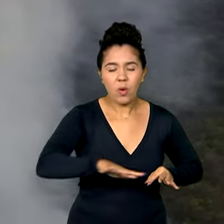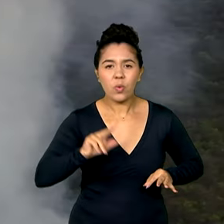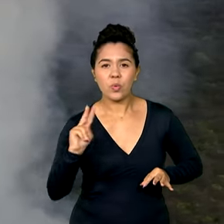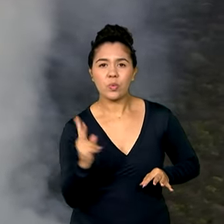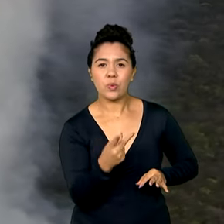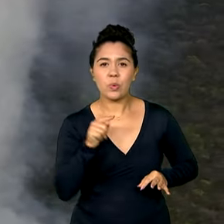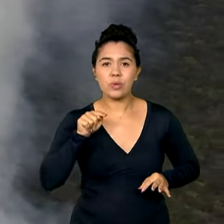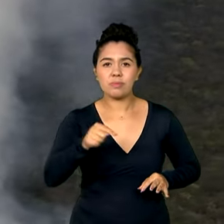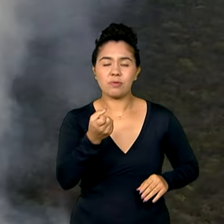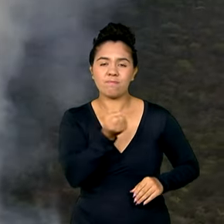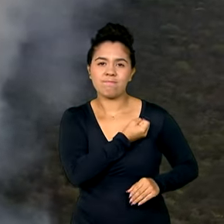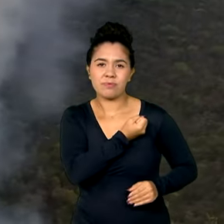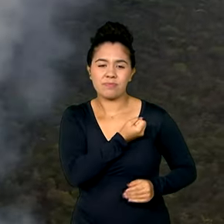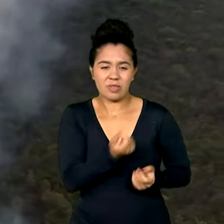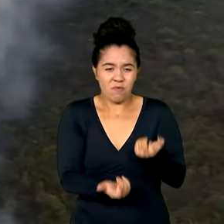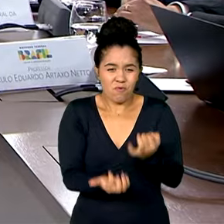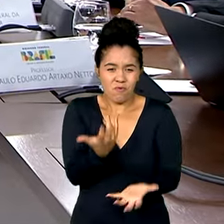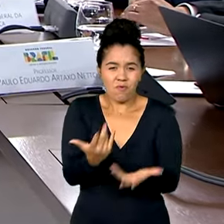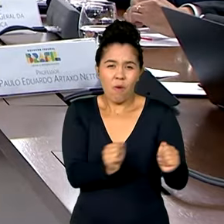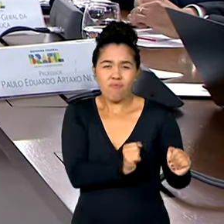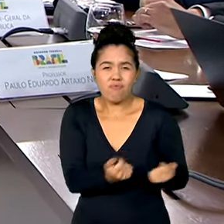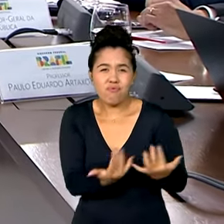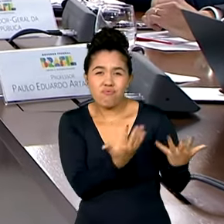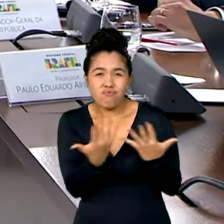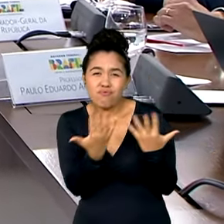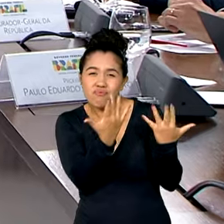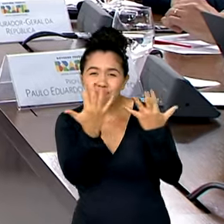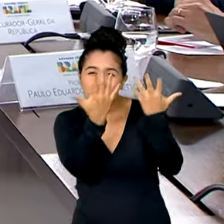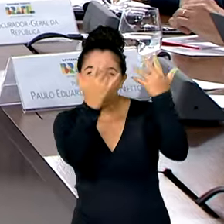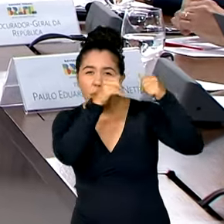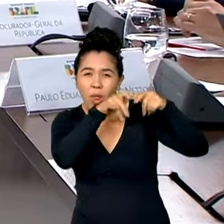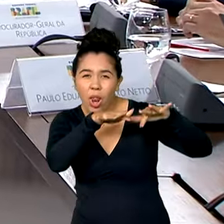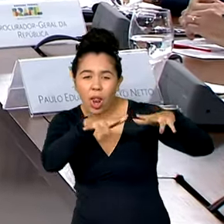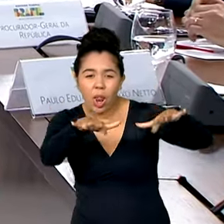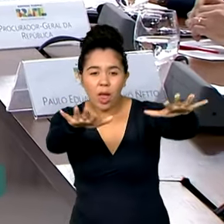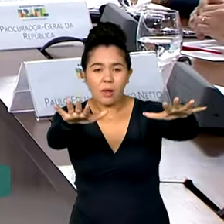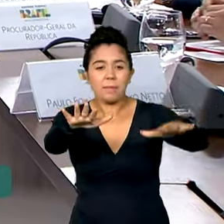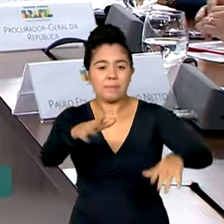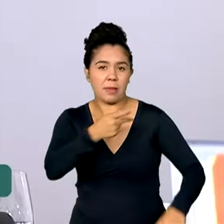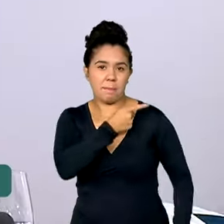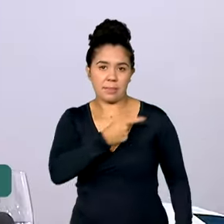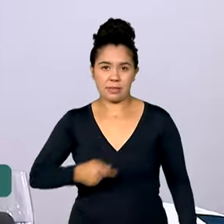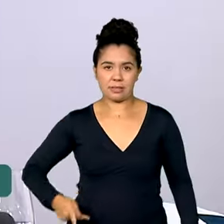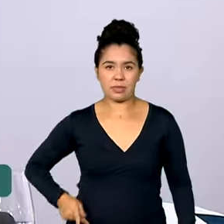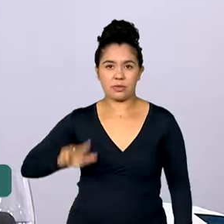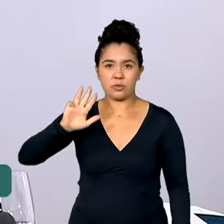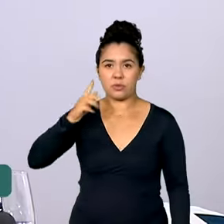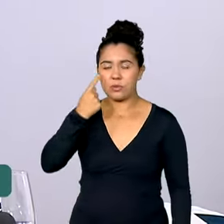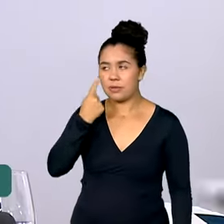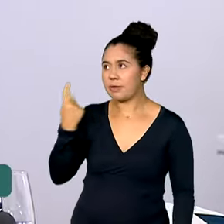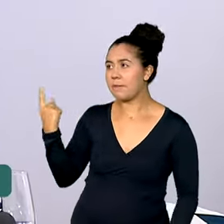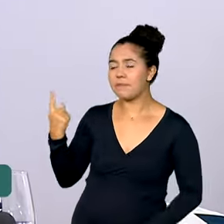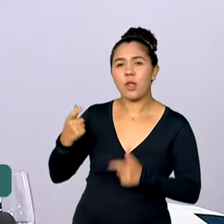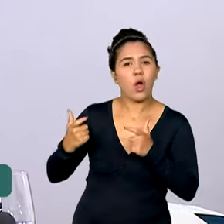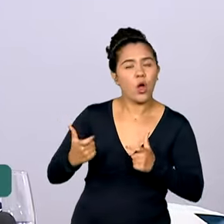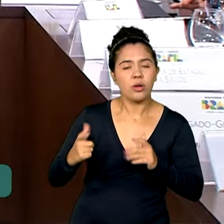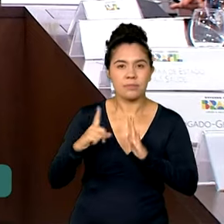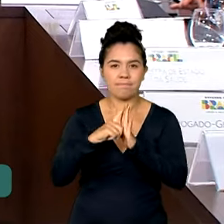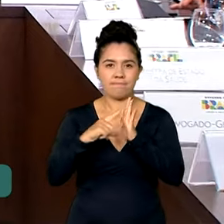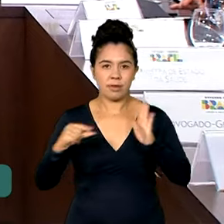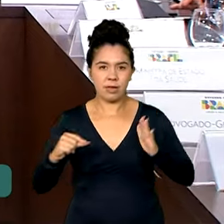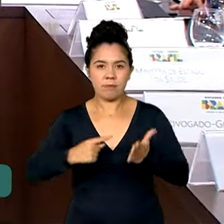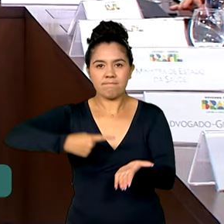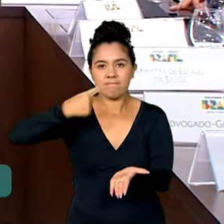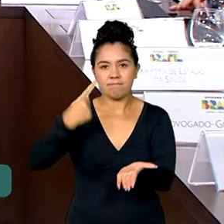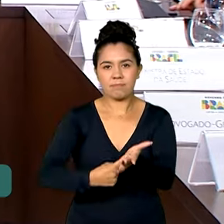capital federal foi tomada pela fumaça. No Palácio do Planalto, o presidente Lula reuniu os presidentes do Senado, Rodrigo Pacheco,